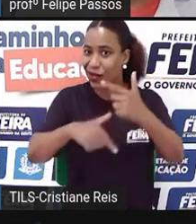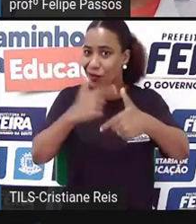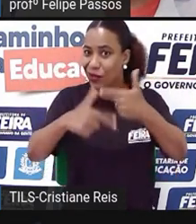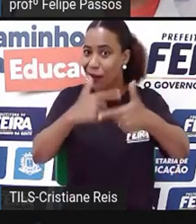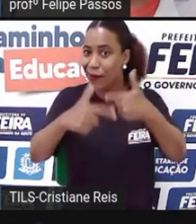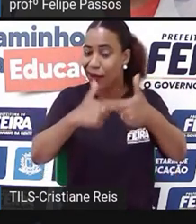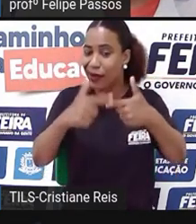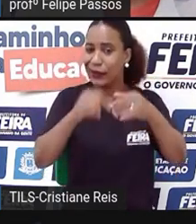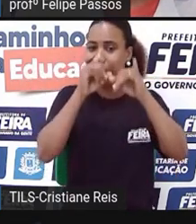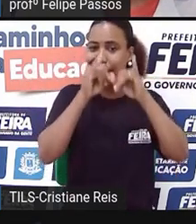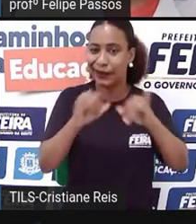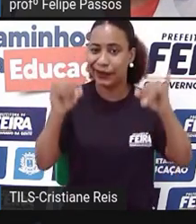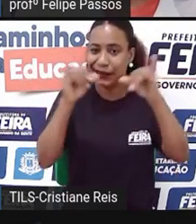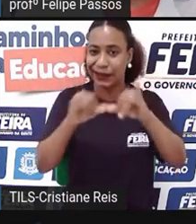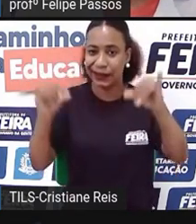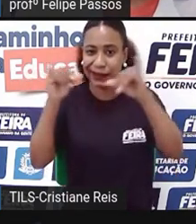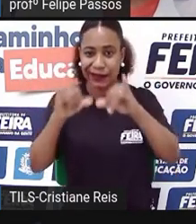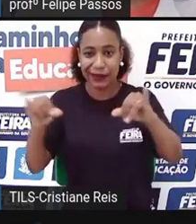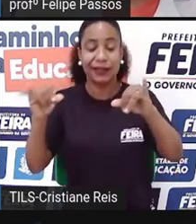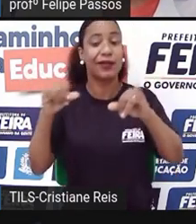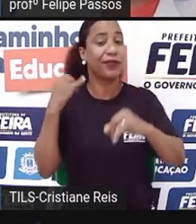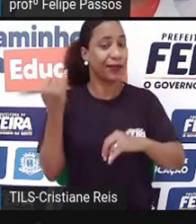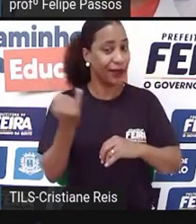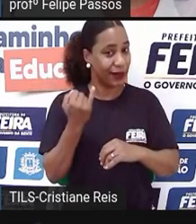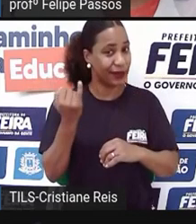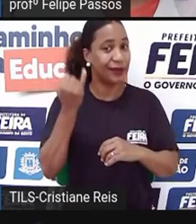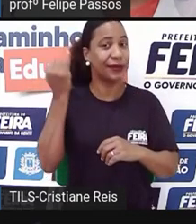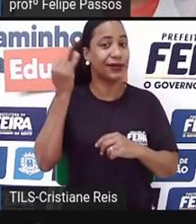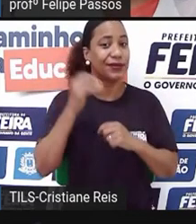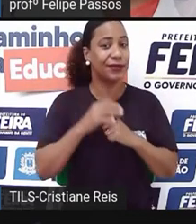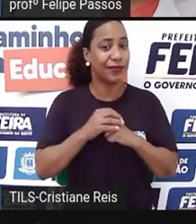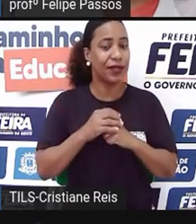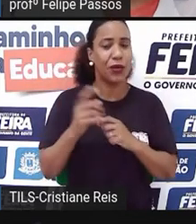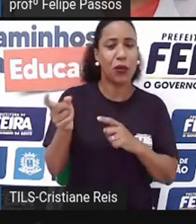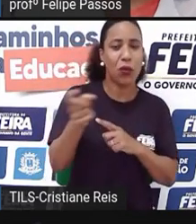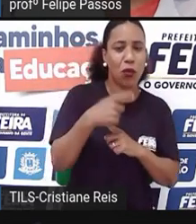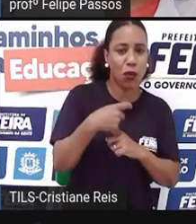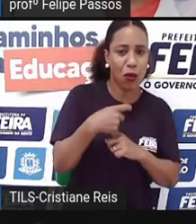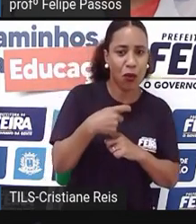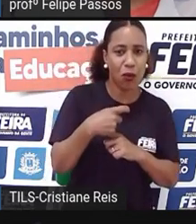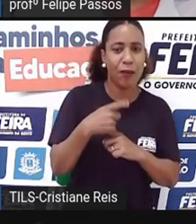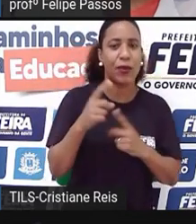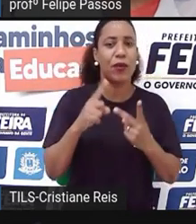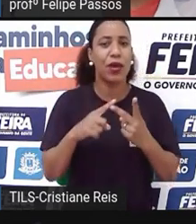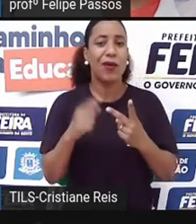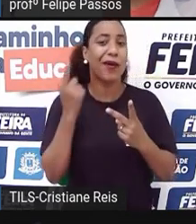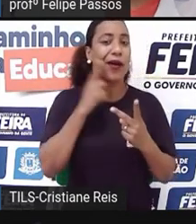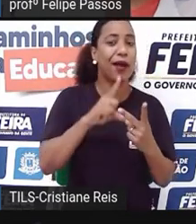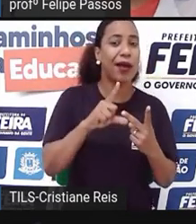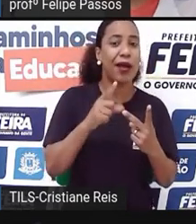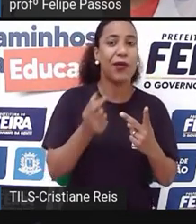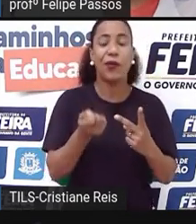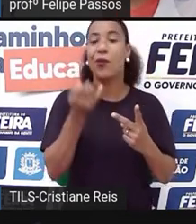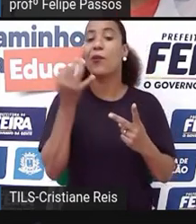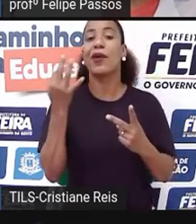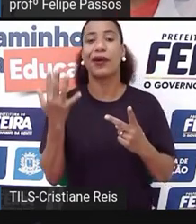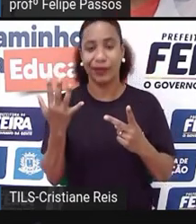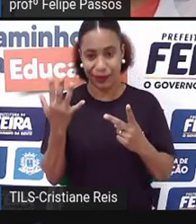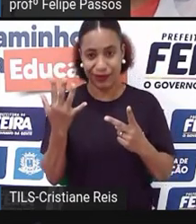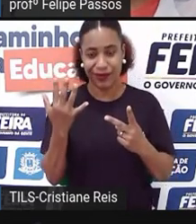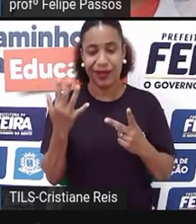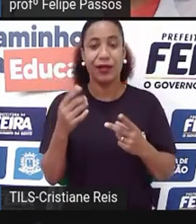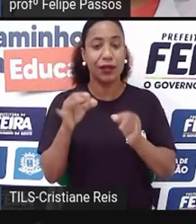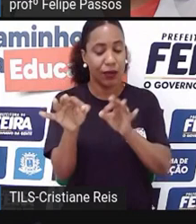da formação de preço, quanto eu cobro? Quanto eu ganho? Será que eu estou tendo lucro ou não? Então, a gente fala um pouquinho do planejamento